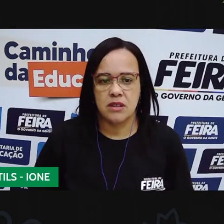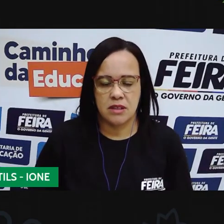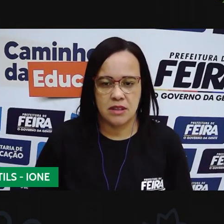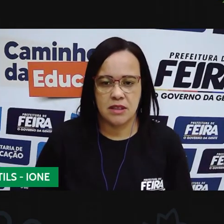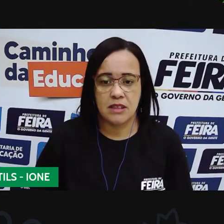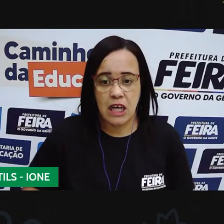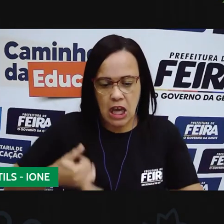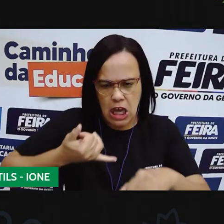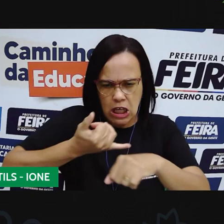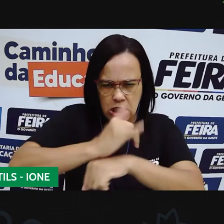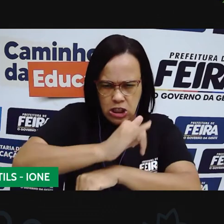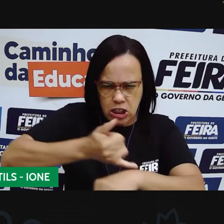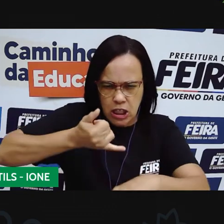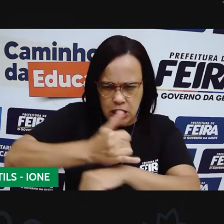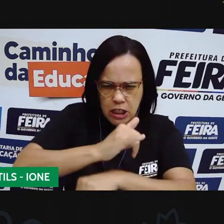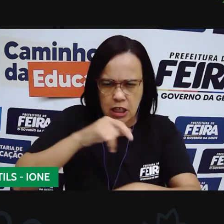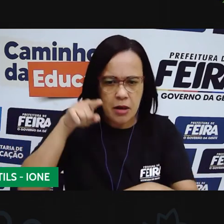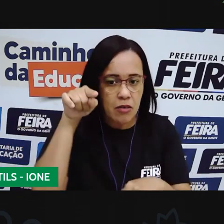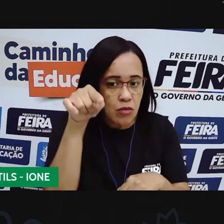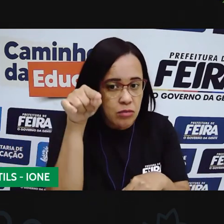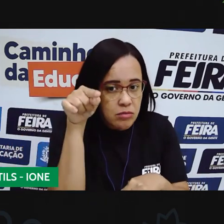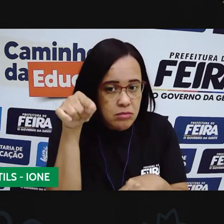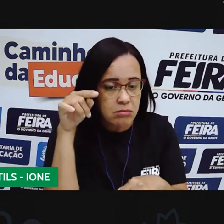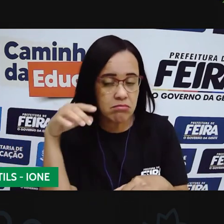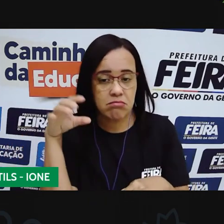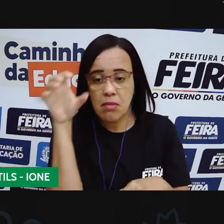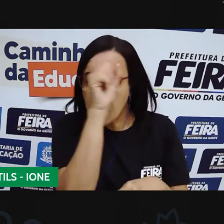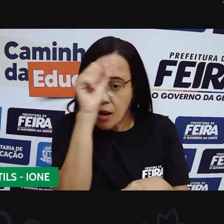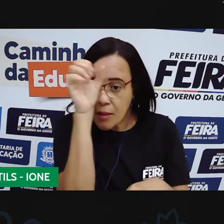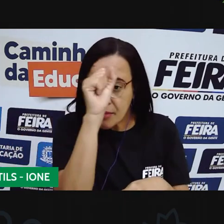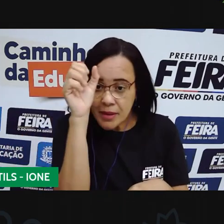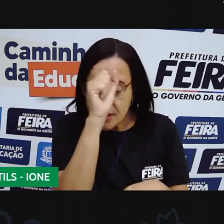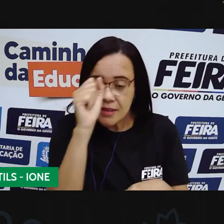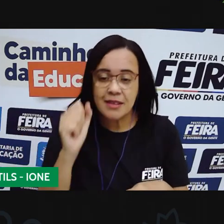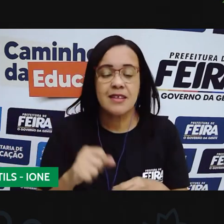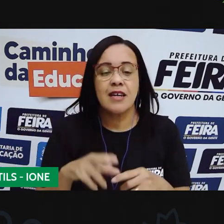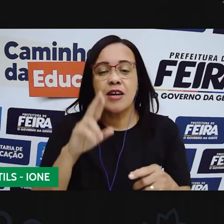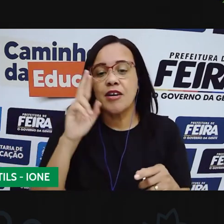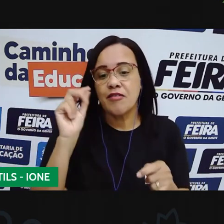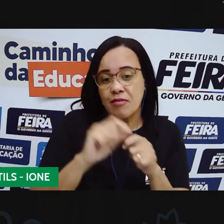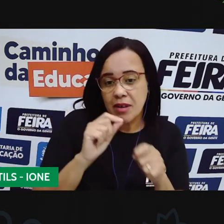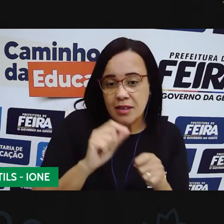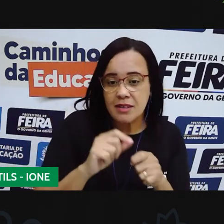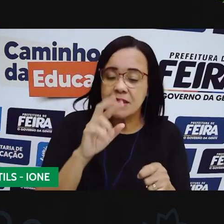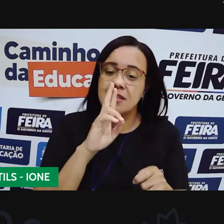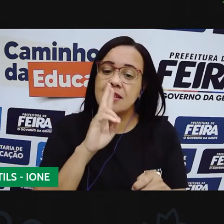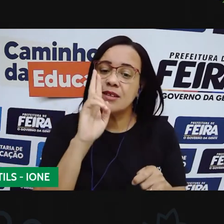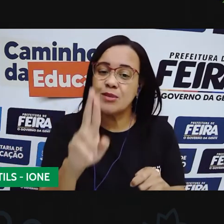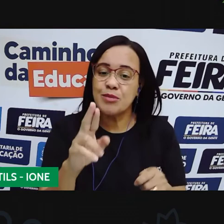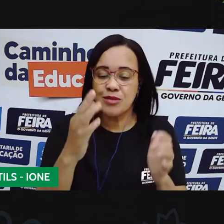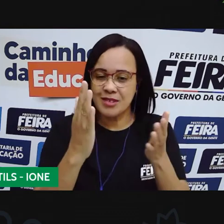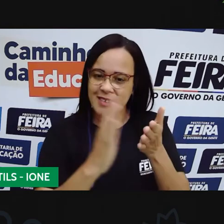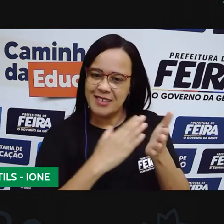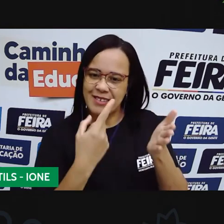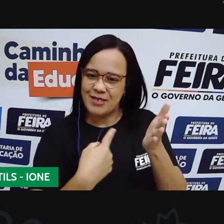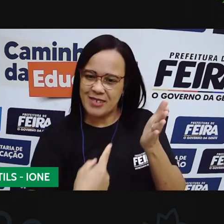estratégia pra você fazer essa operação aí no seu caderno